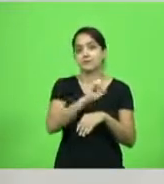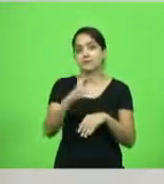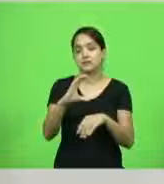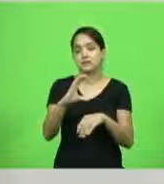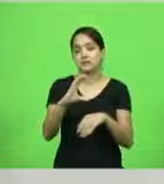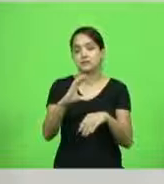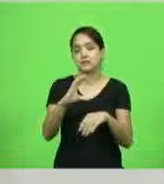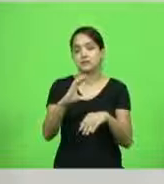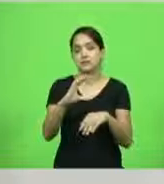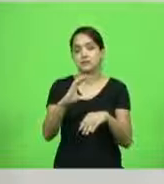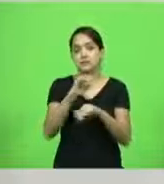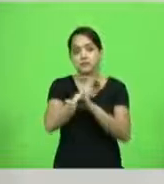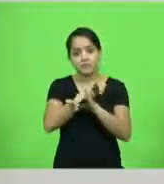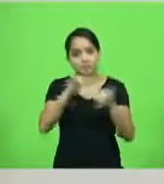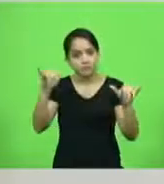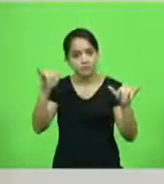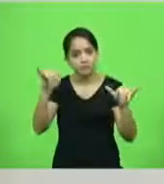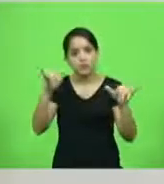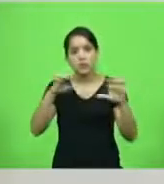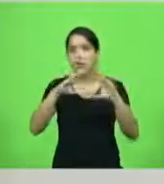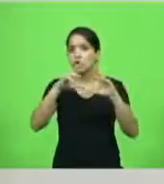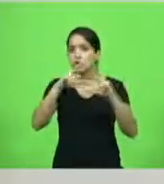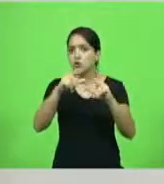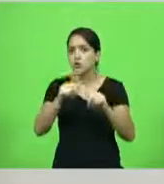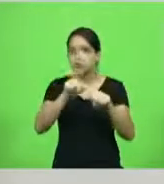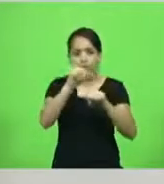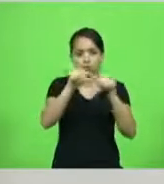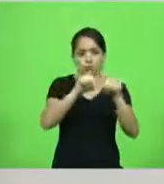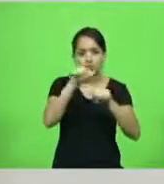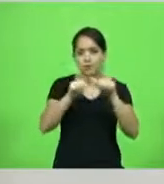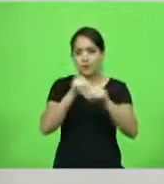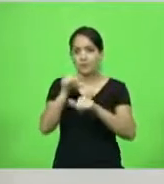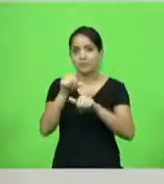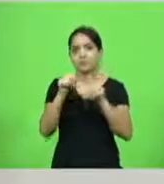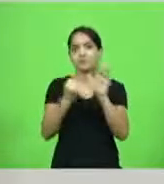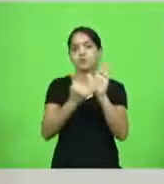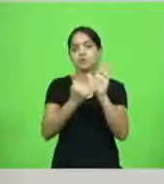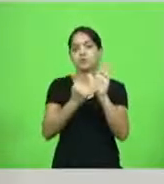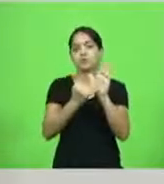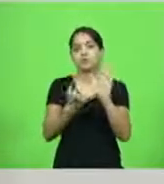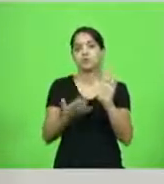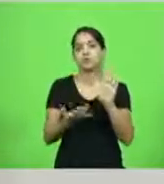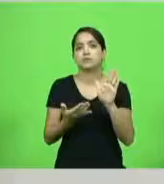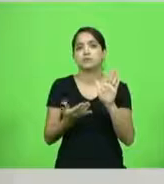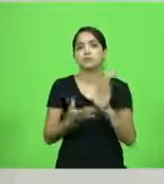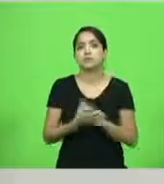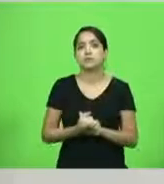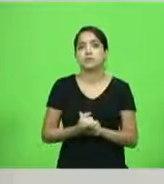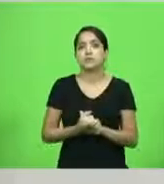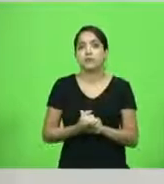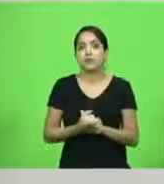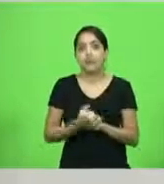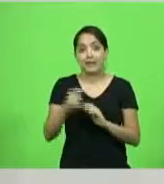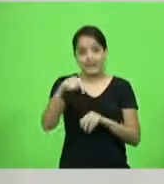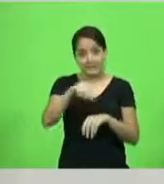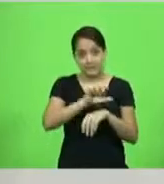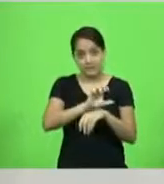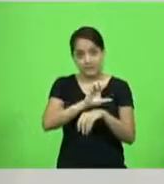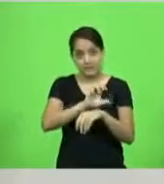foi só ele pronunciar que todos eles mexeram nisso. Vamos trazer a briga para dentro do nosso estado.